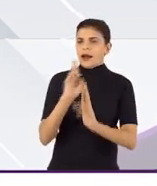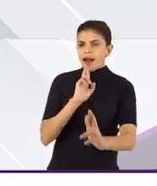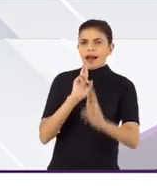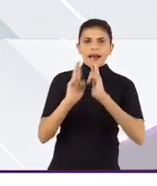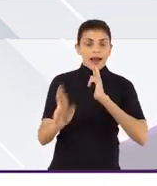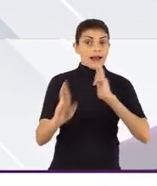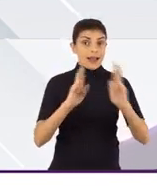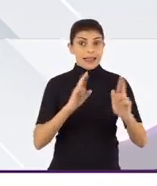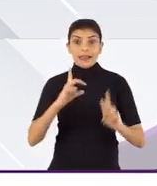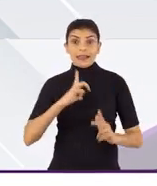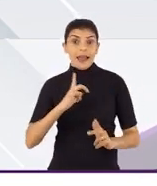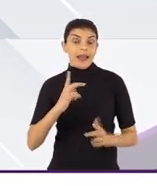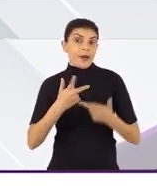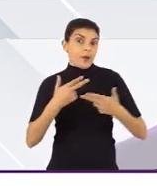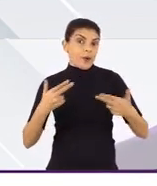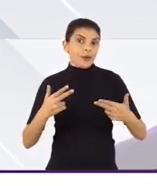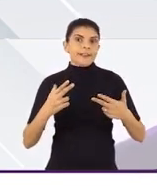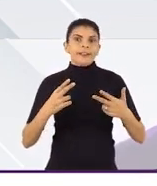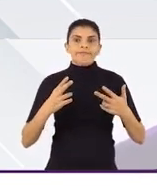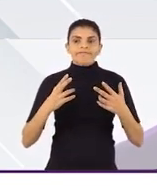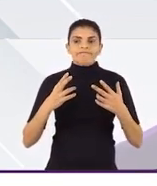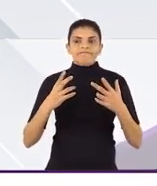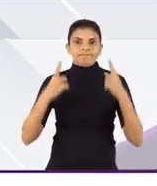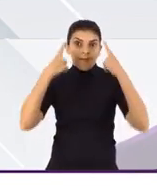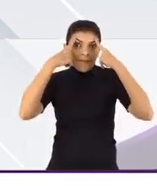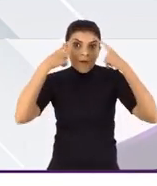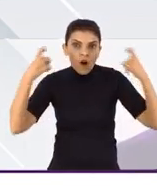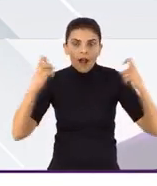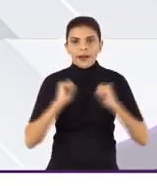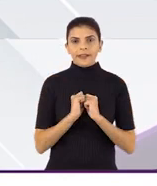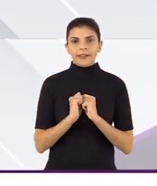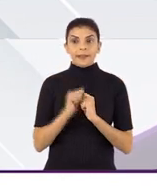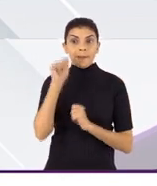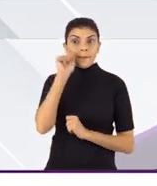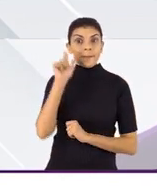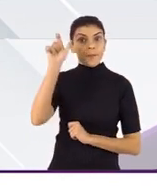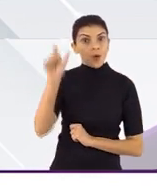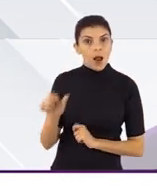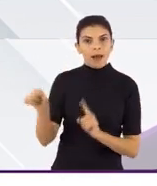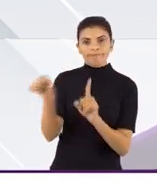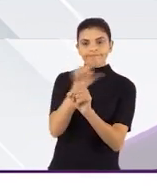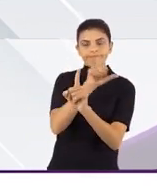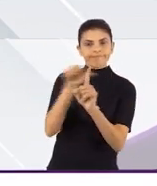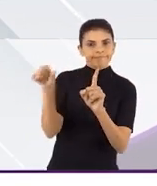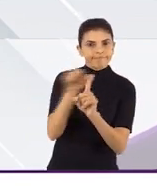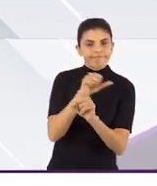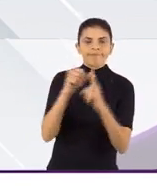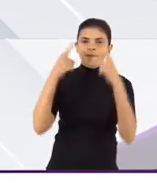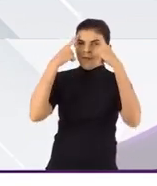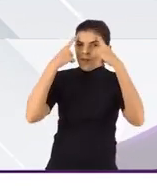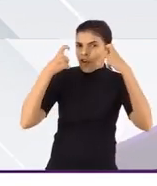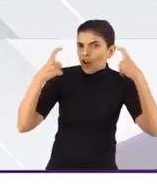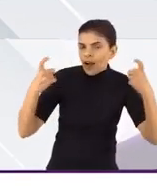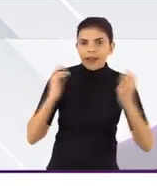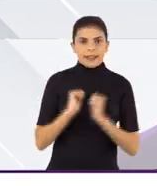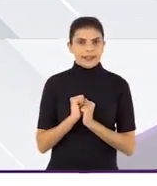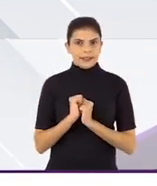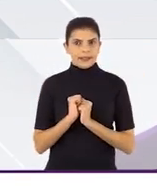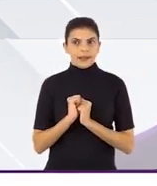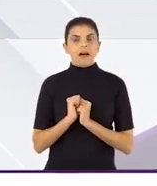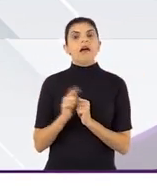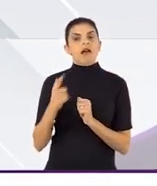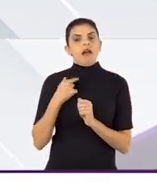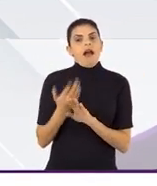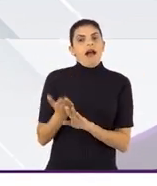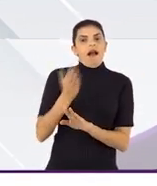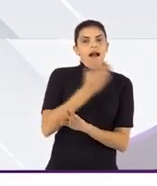questionário tenha questões, por exemplo, de violência. Você vai fazer uma pesquisa de violência